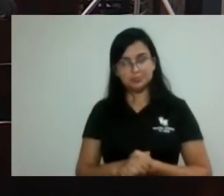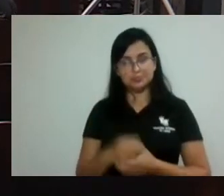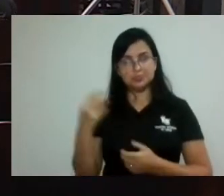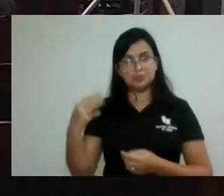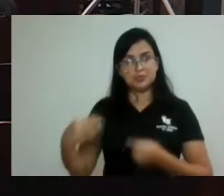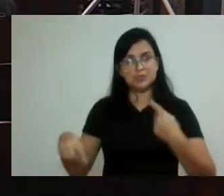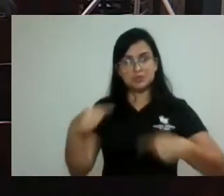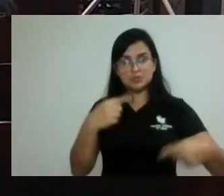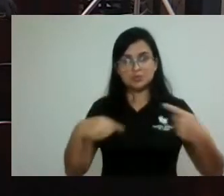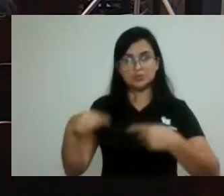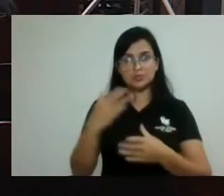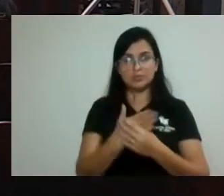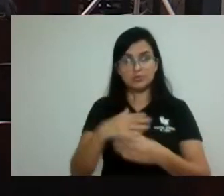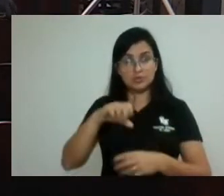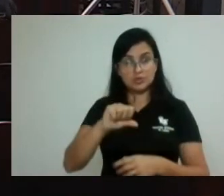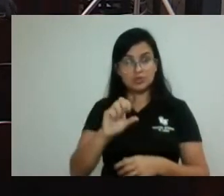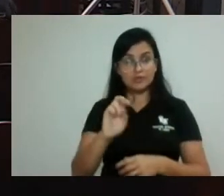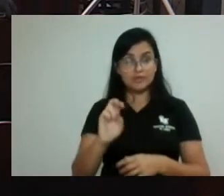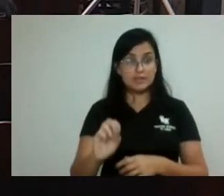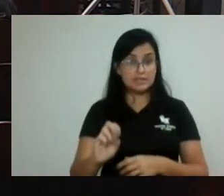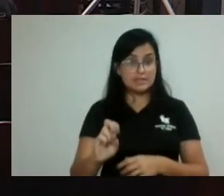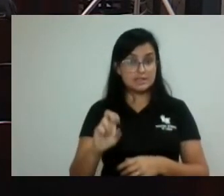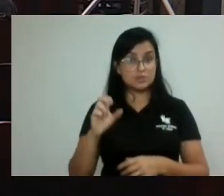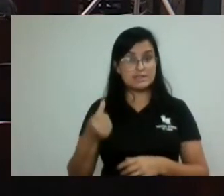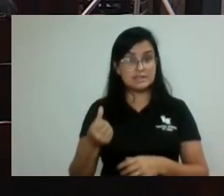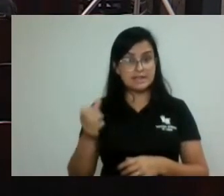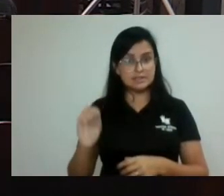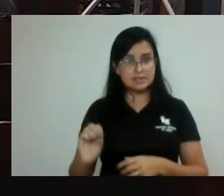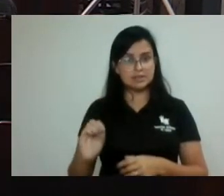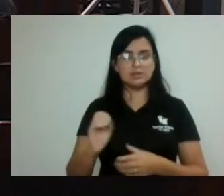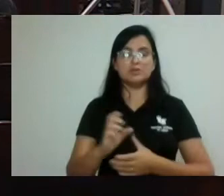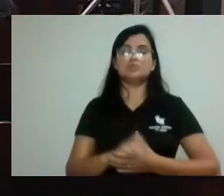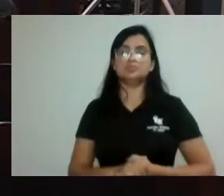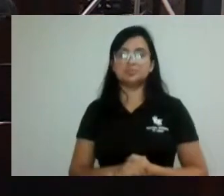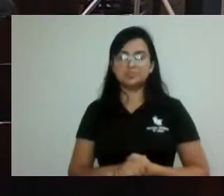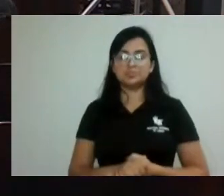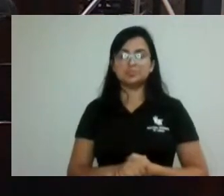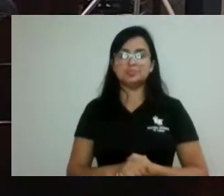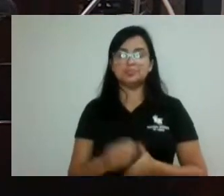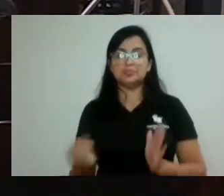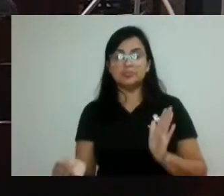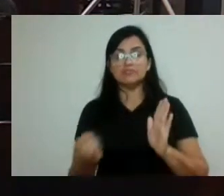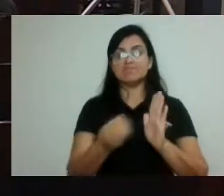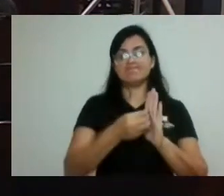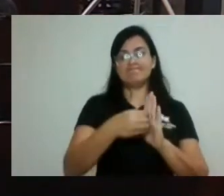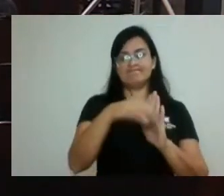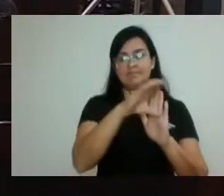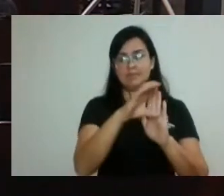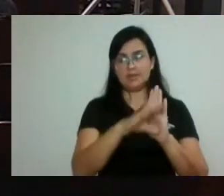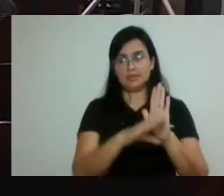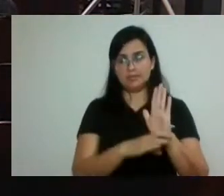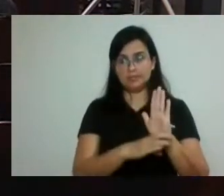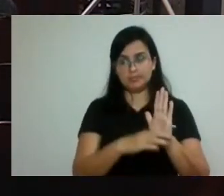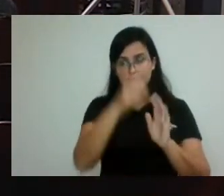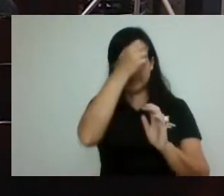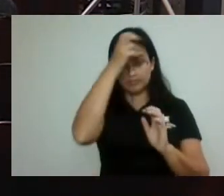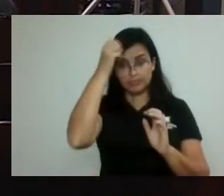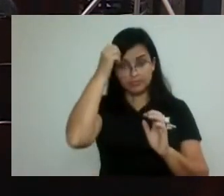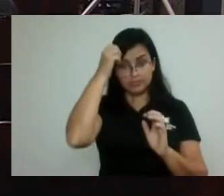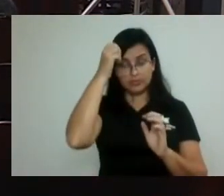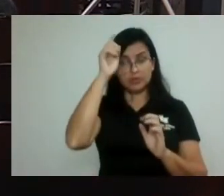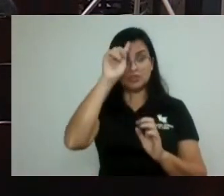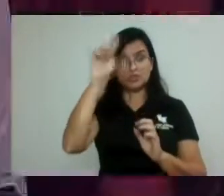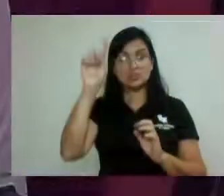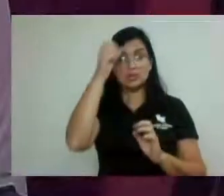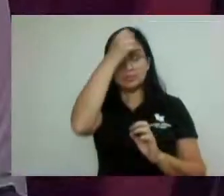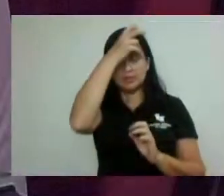95-60-2022, que institui e inclui no calendário oficial do município de Vindiflórias o dia municipal de terços dos homens e das outras providências.